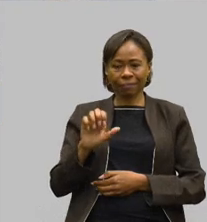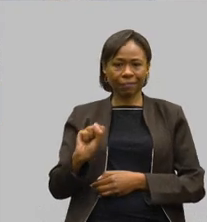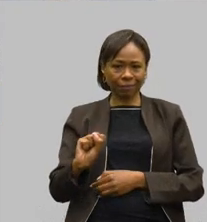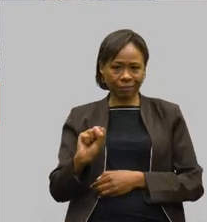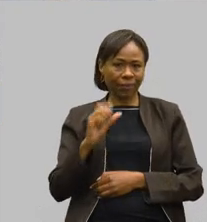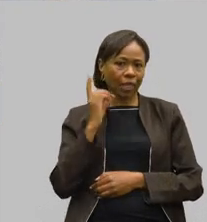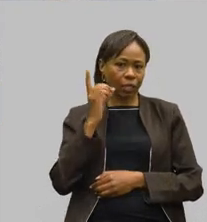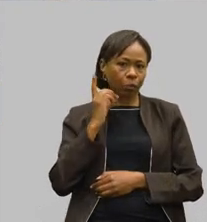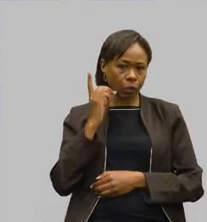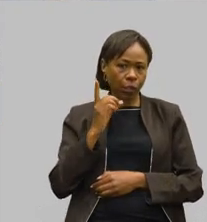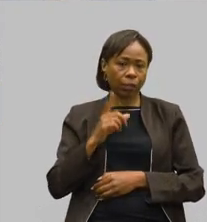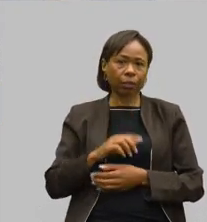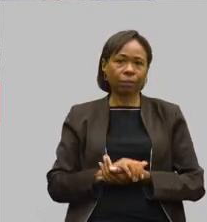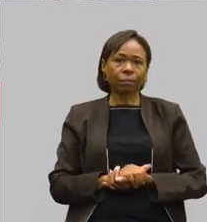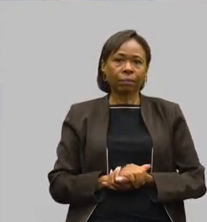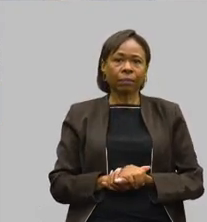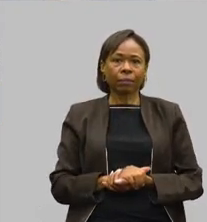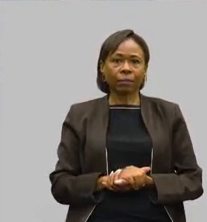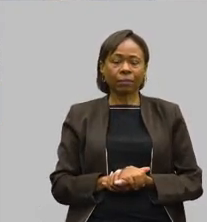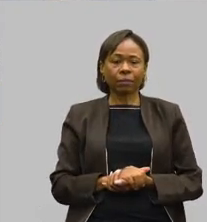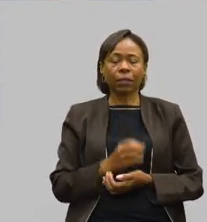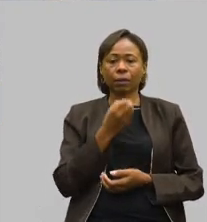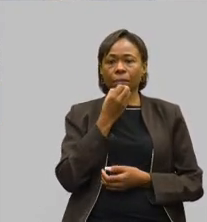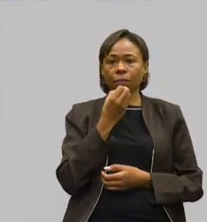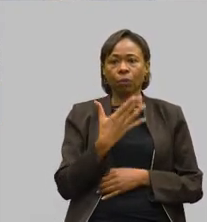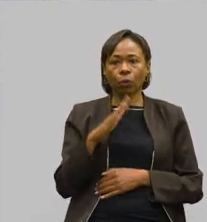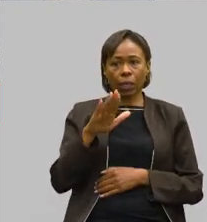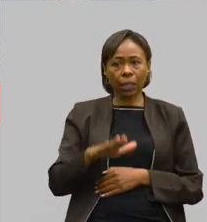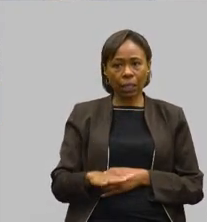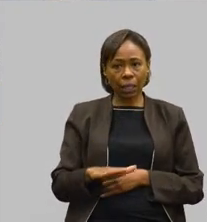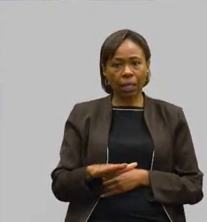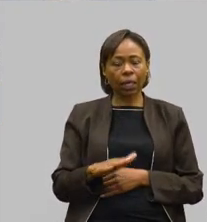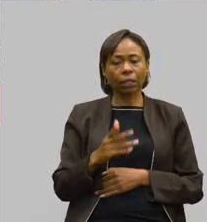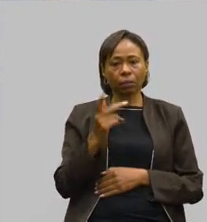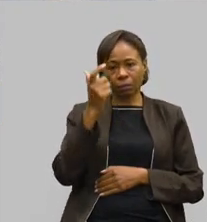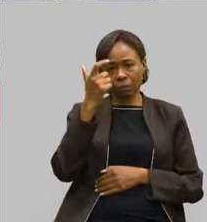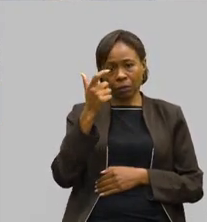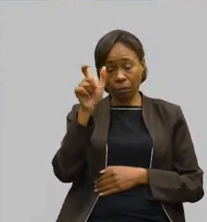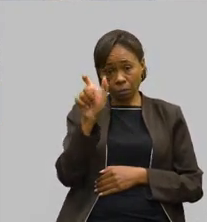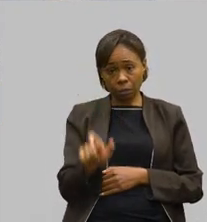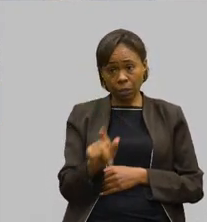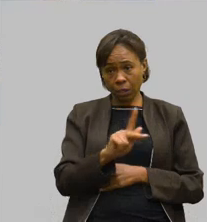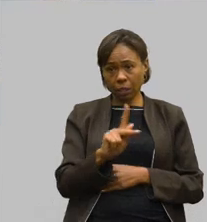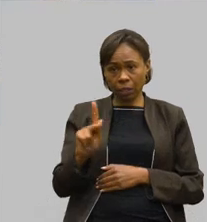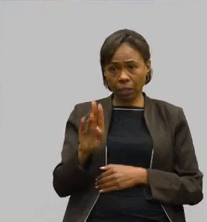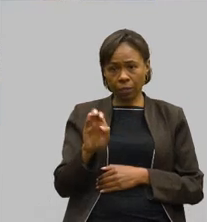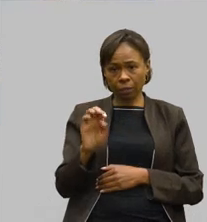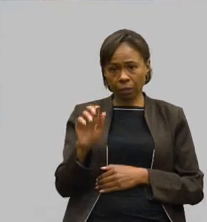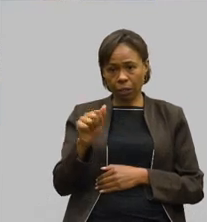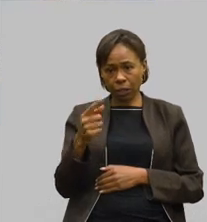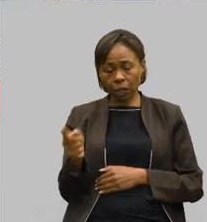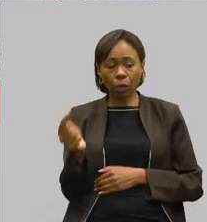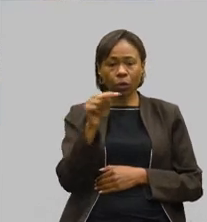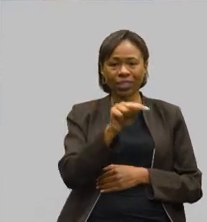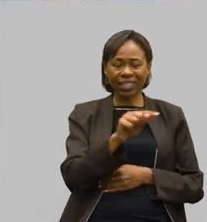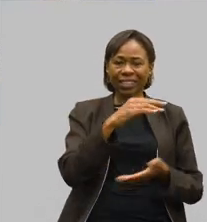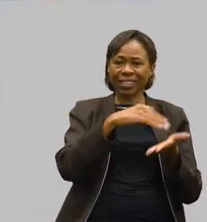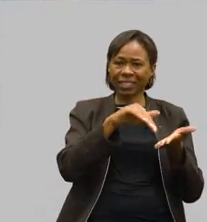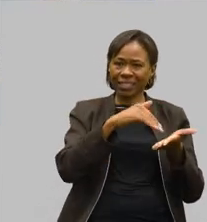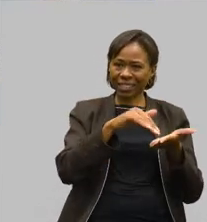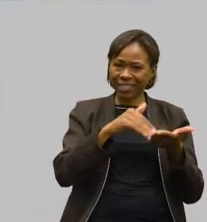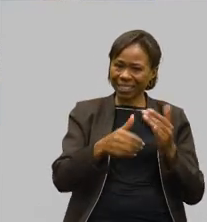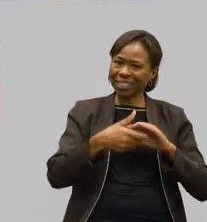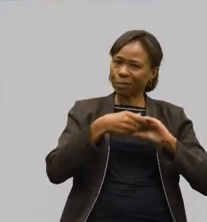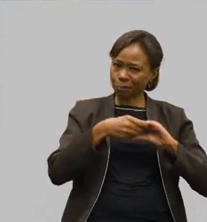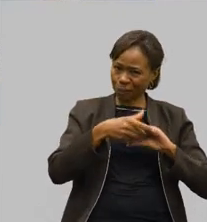Eu tenho até três minutos, deputado. Boa tarde, presidente, deputado Betão, a secretária, meus cumprimentos novamente,